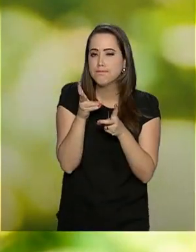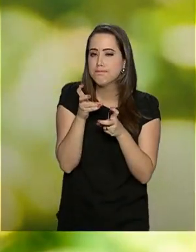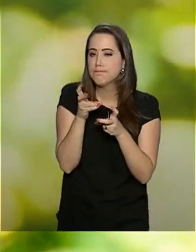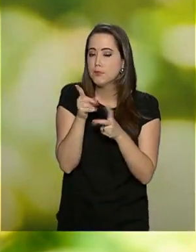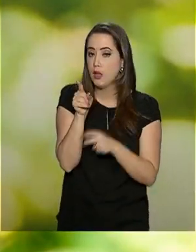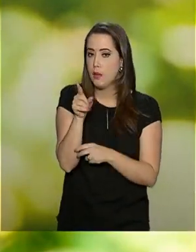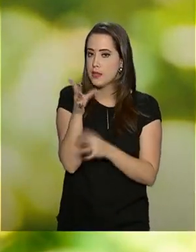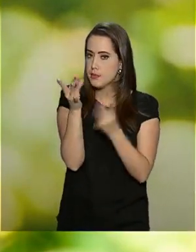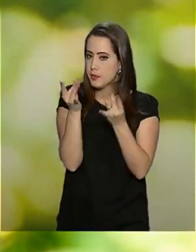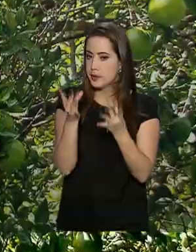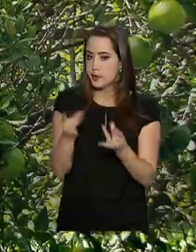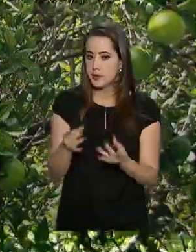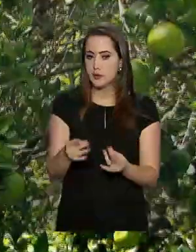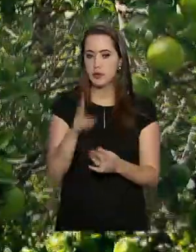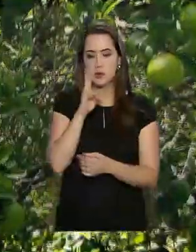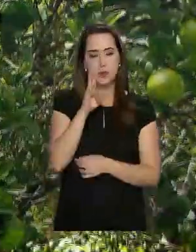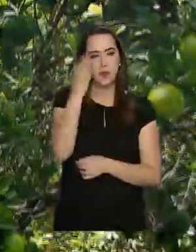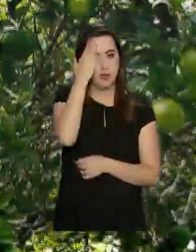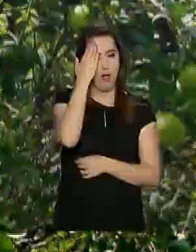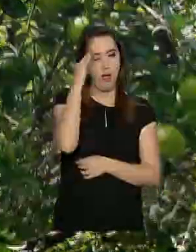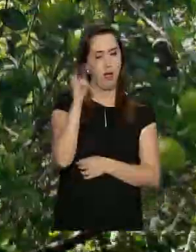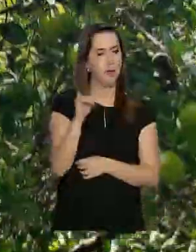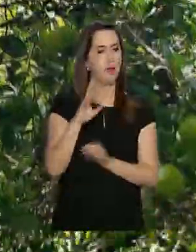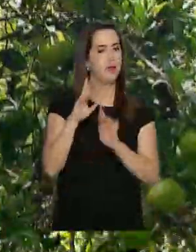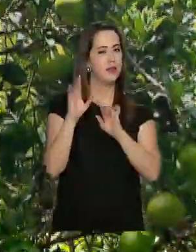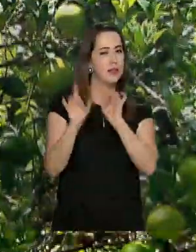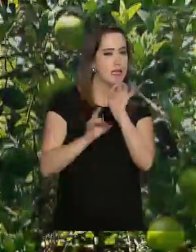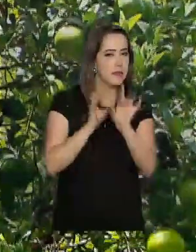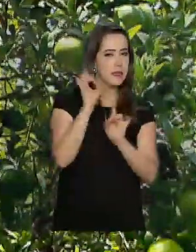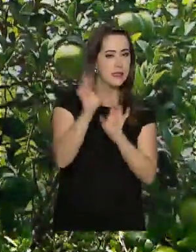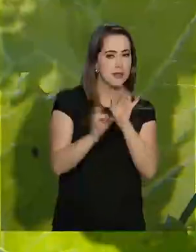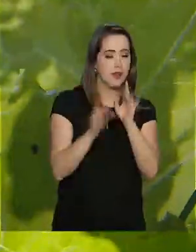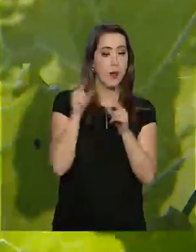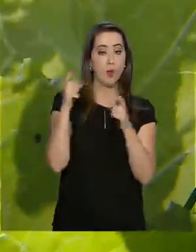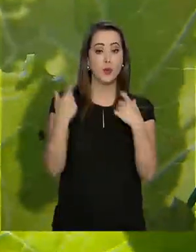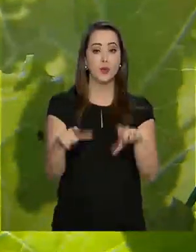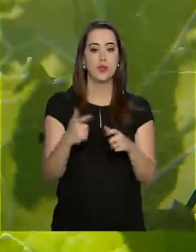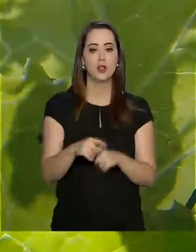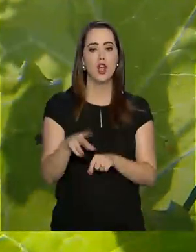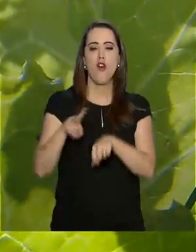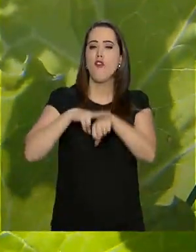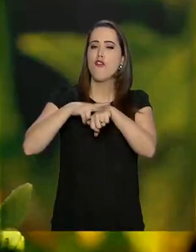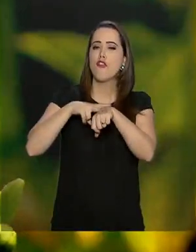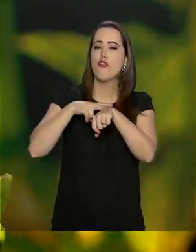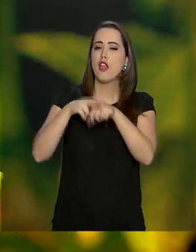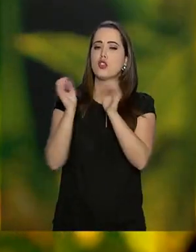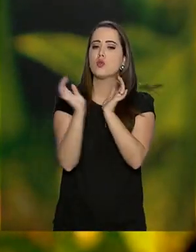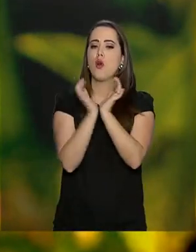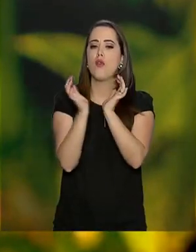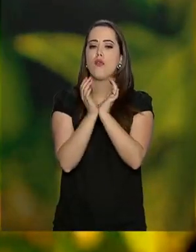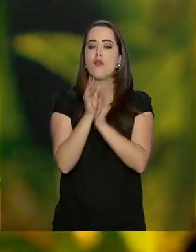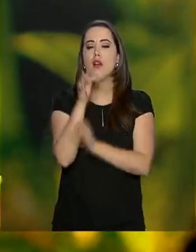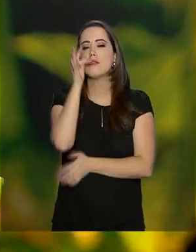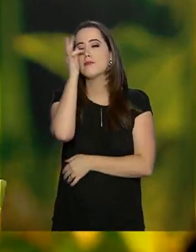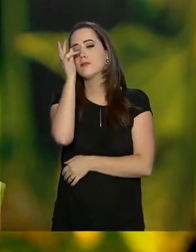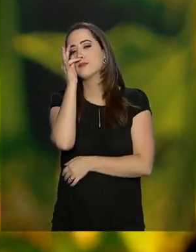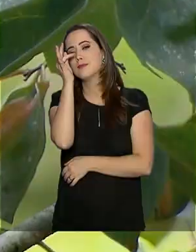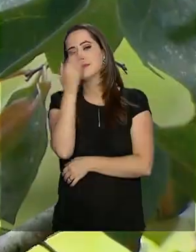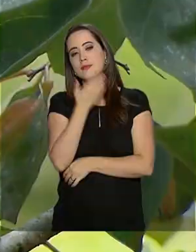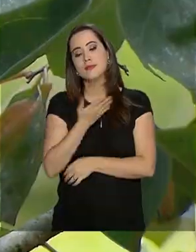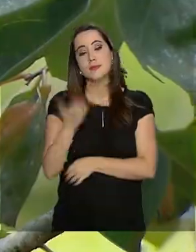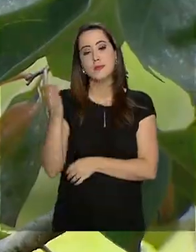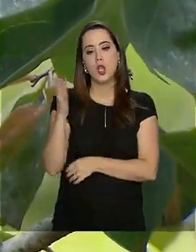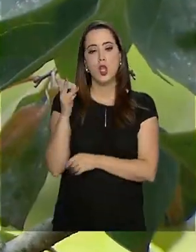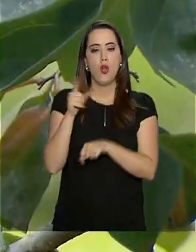atenção nos detalhes para saber que há algo de especial no lugar. O verde da alface, o amarelo da flor silvestre,